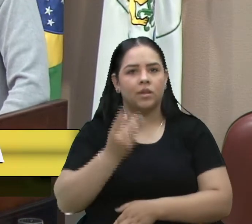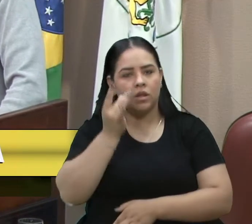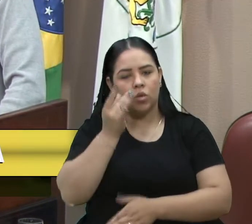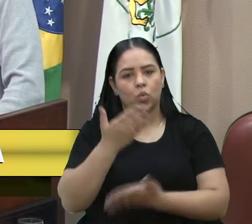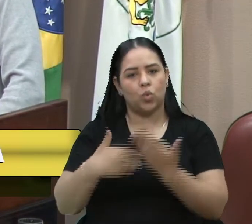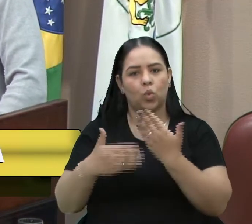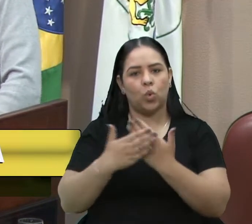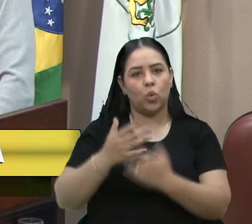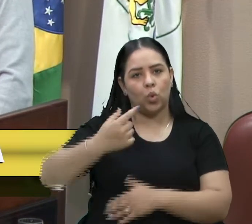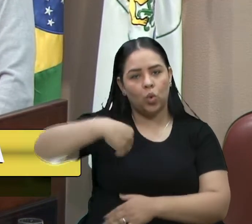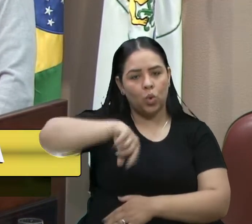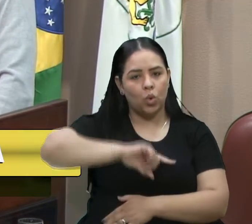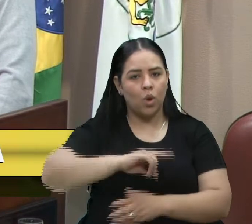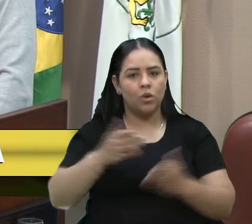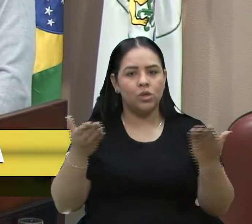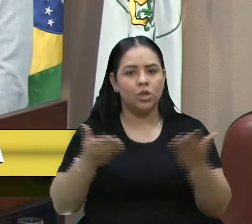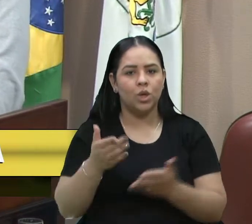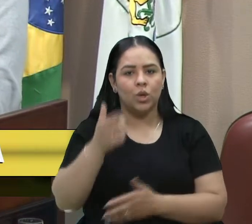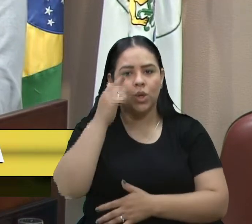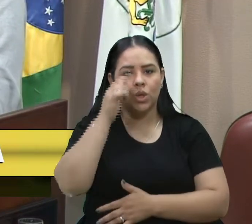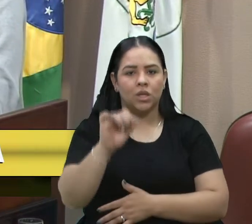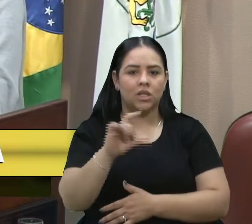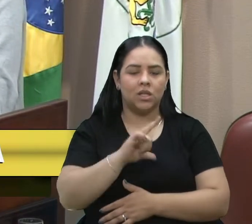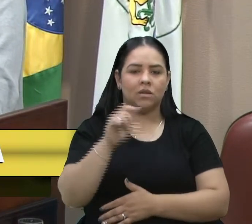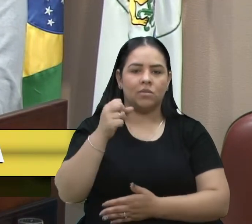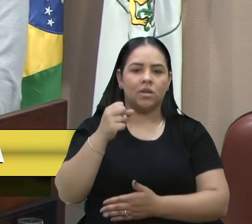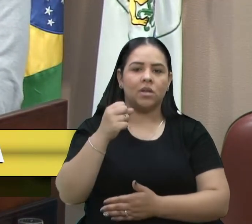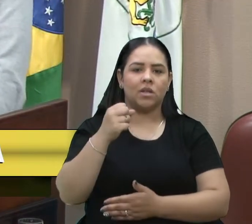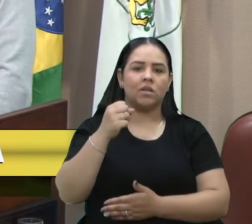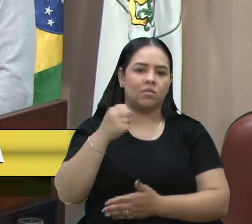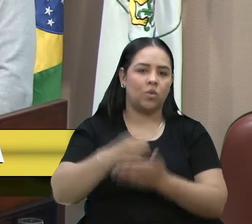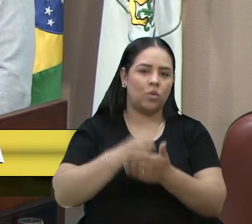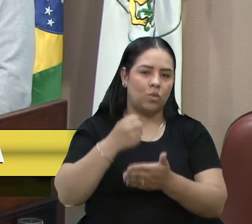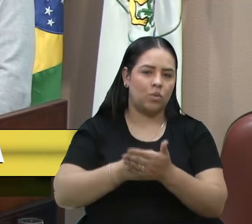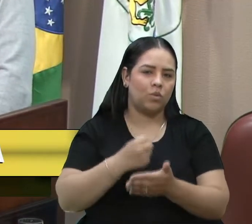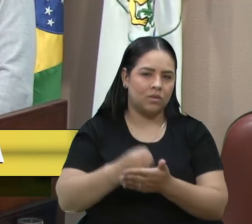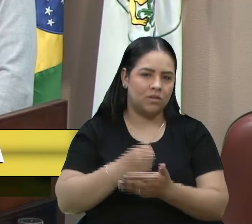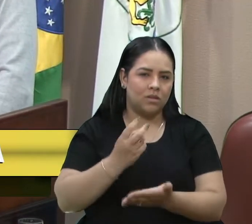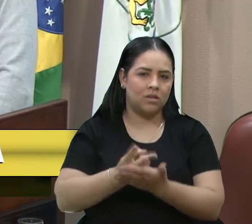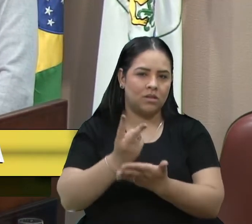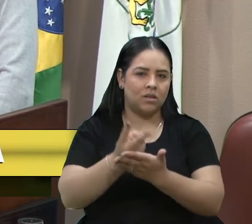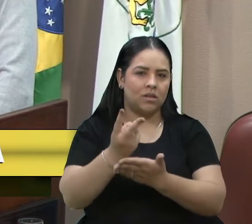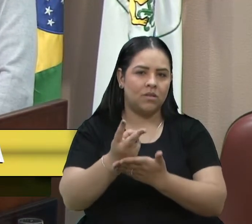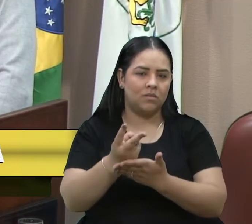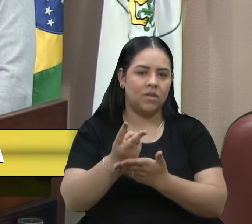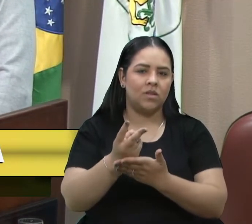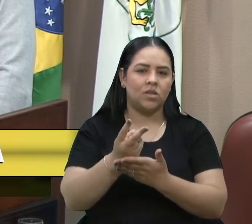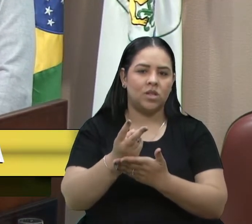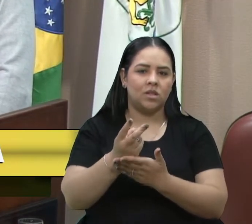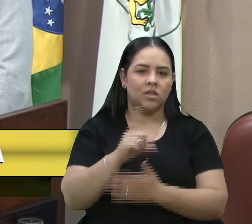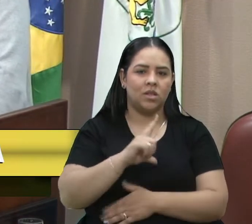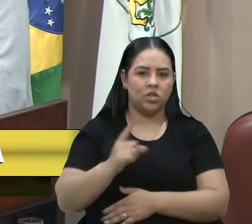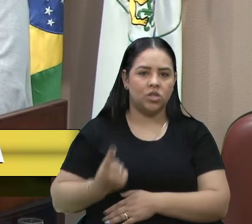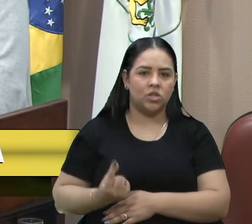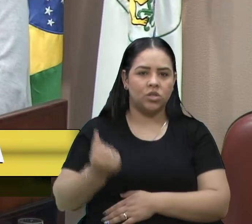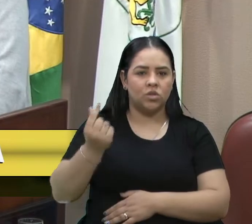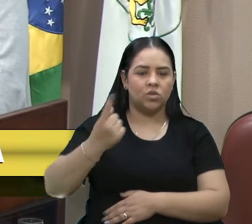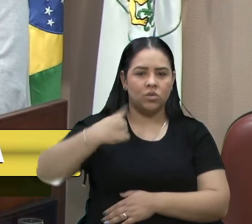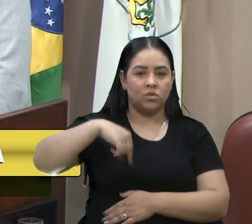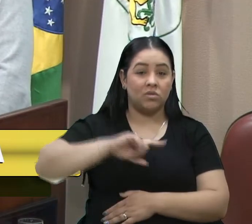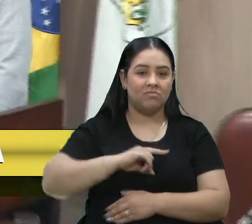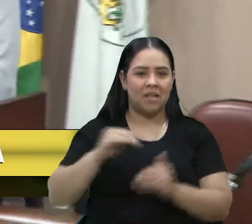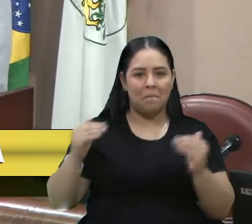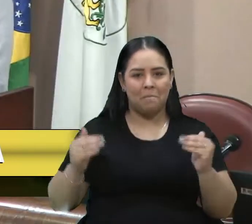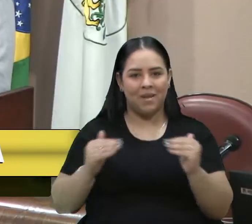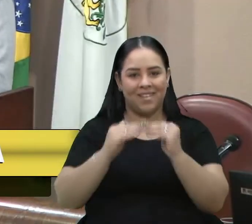Nós já conseguimos... Tem uma disputa bem acerrada, eu e o Scalco, acho que é nos centavos, né, vereador Scalco, na questão de economia. Acho que estamos empatados, para te